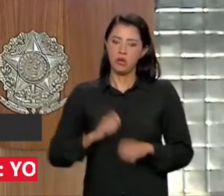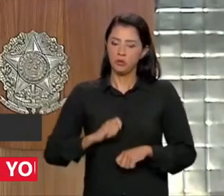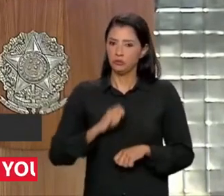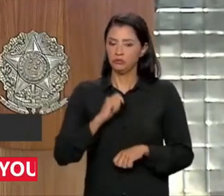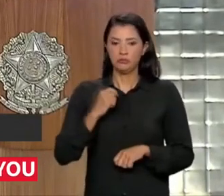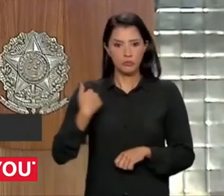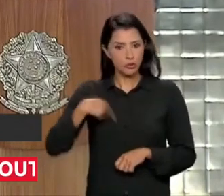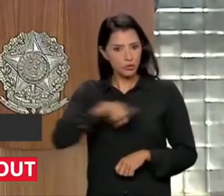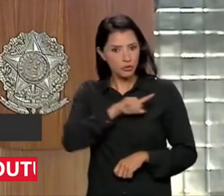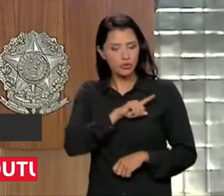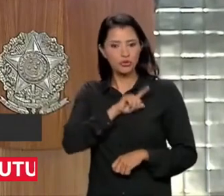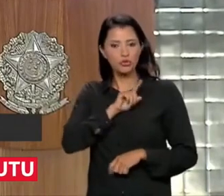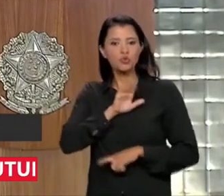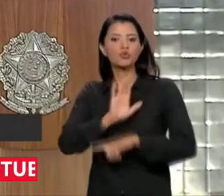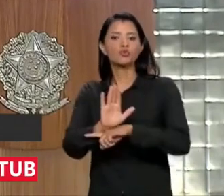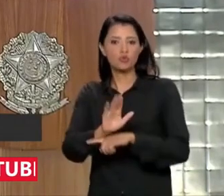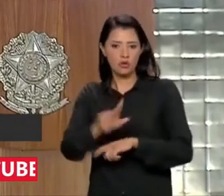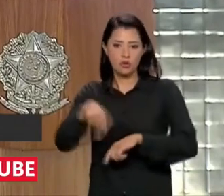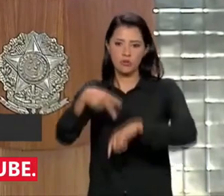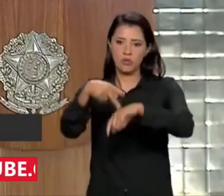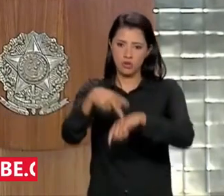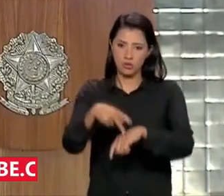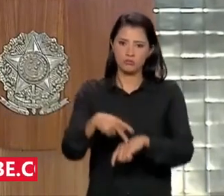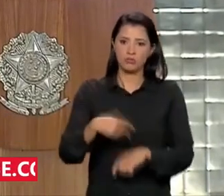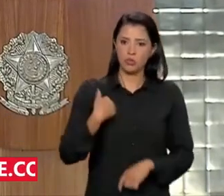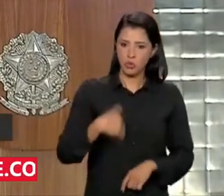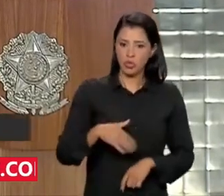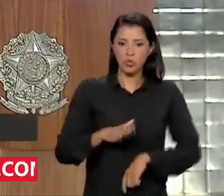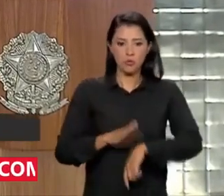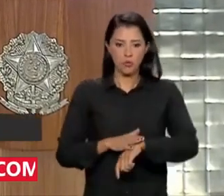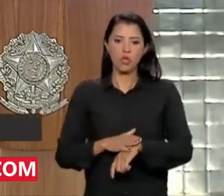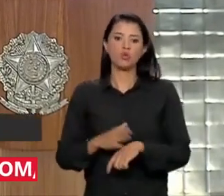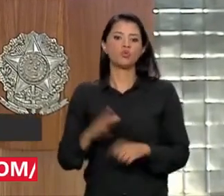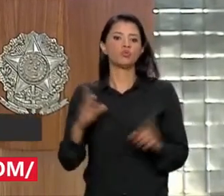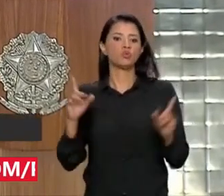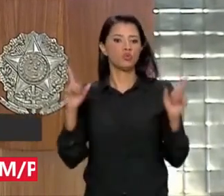possa ajudar a Argentina neste momento difícil.